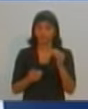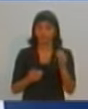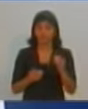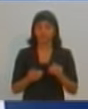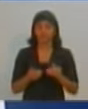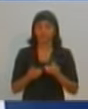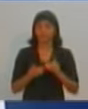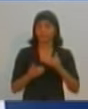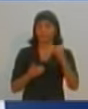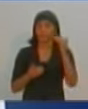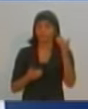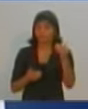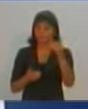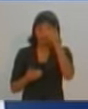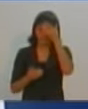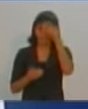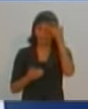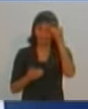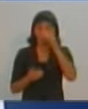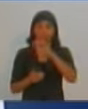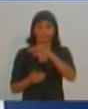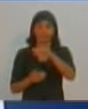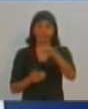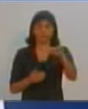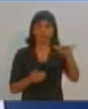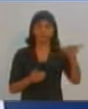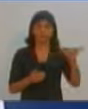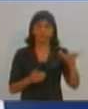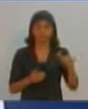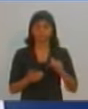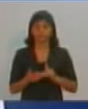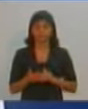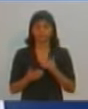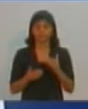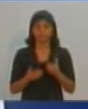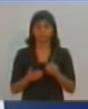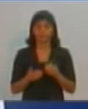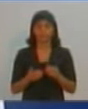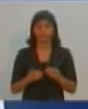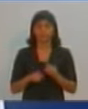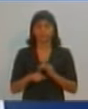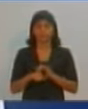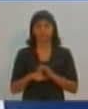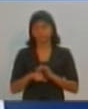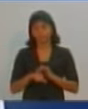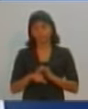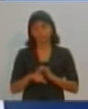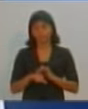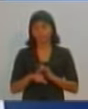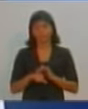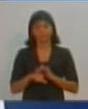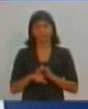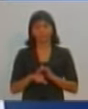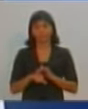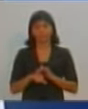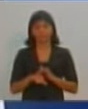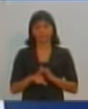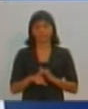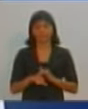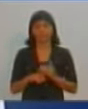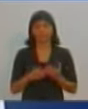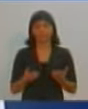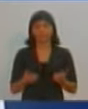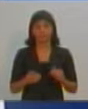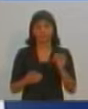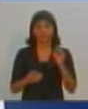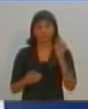Levar para as pessoas instrução para que essas pessoas não caiam em doenças, não fiquem doentes. A prevenção é um outro ponto importante